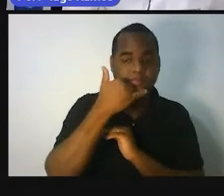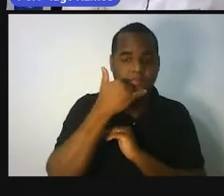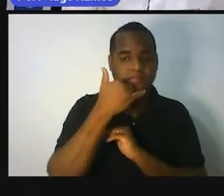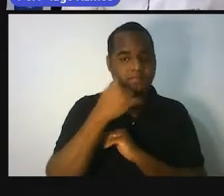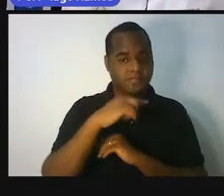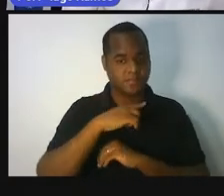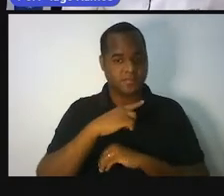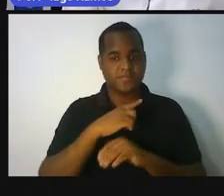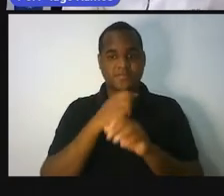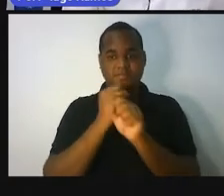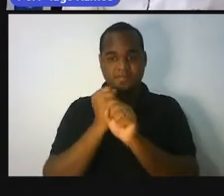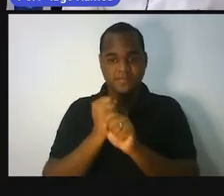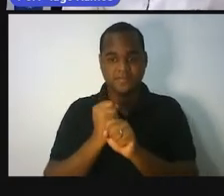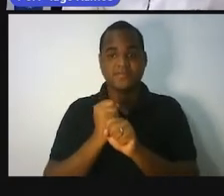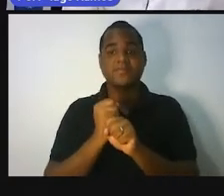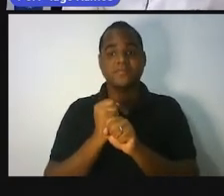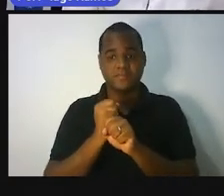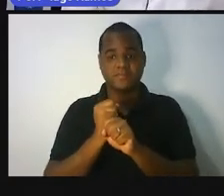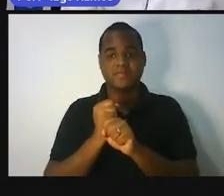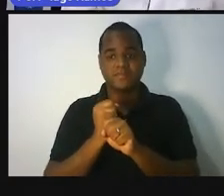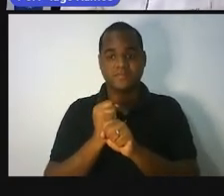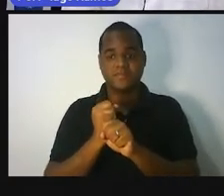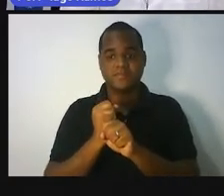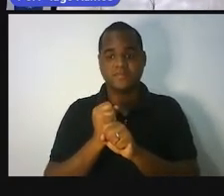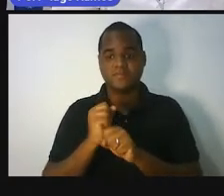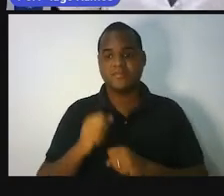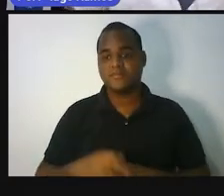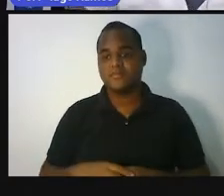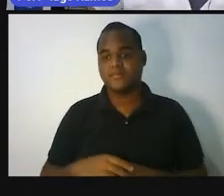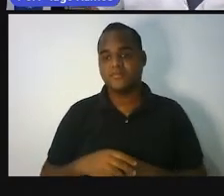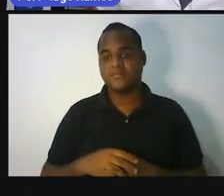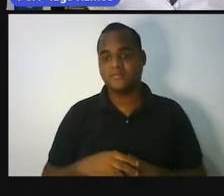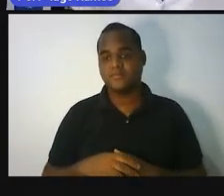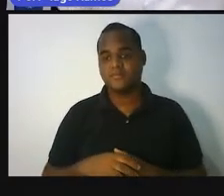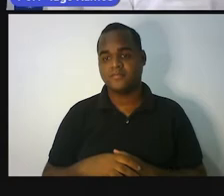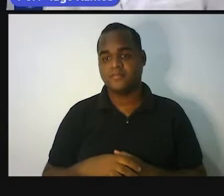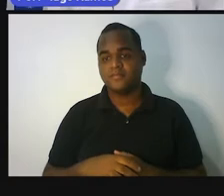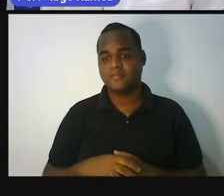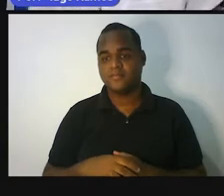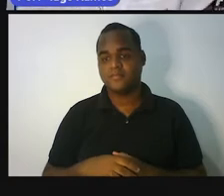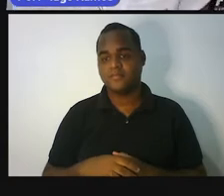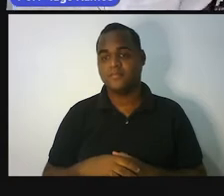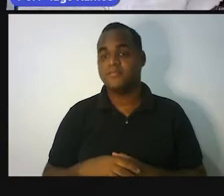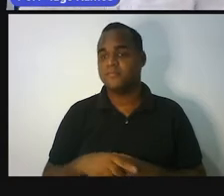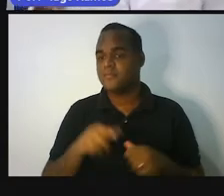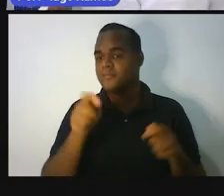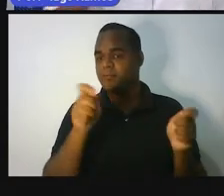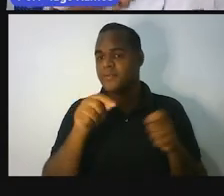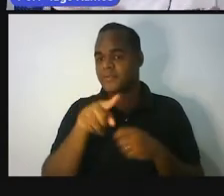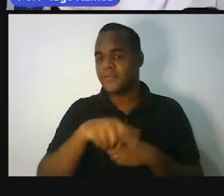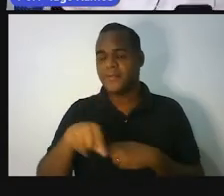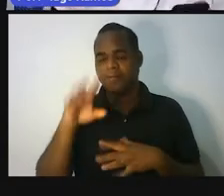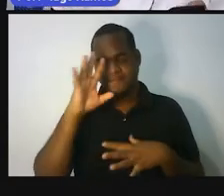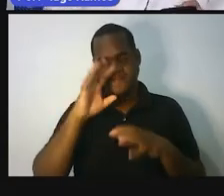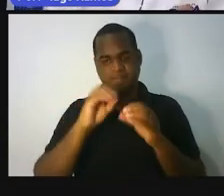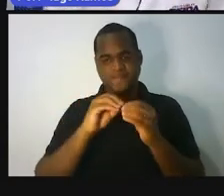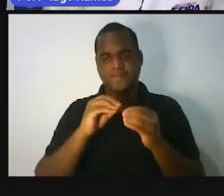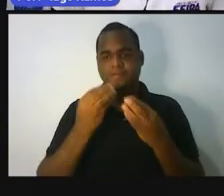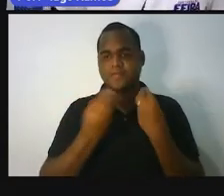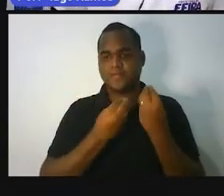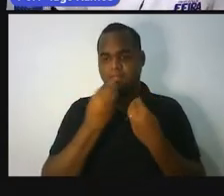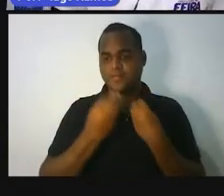calculadora. E como é que a gente descobre isso? Eu vou te mostrar.